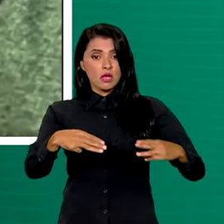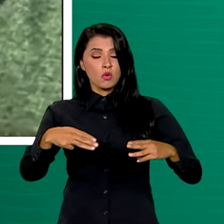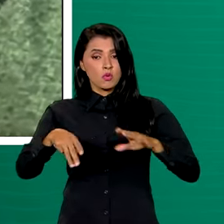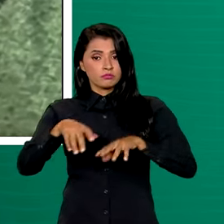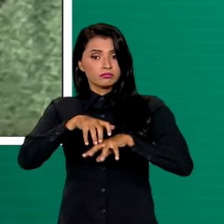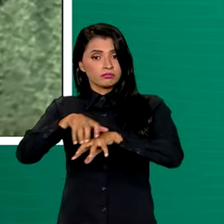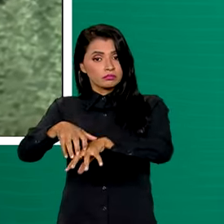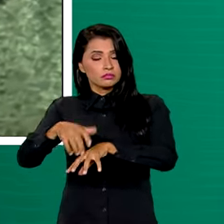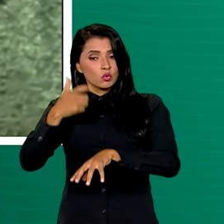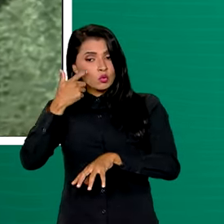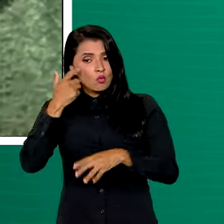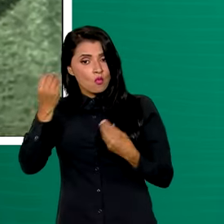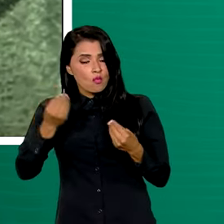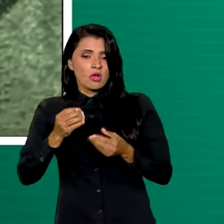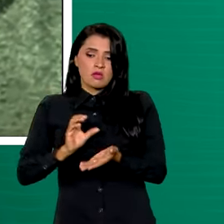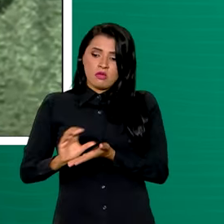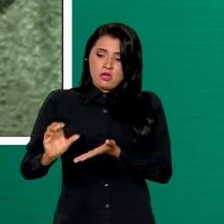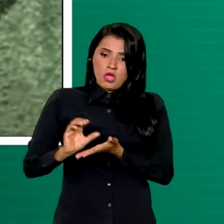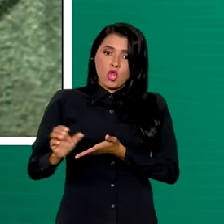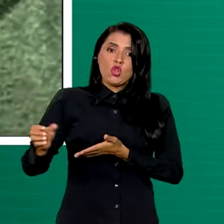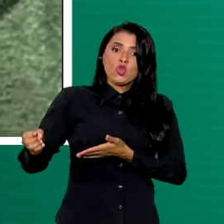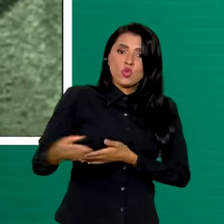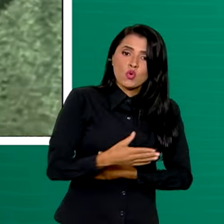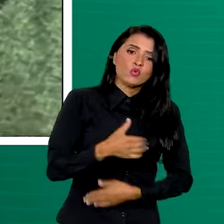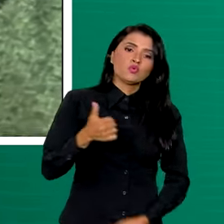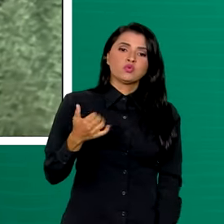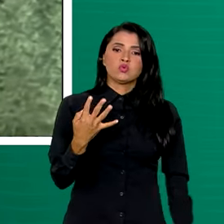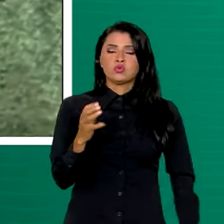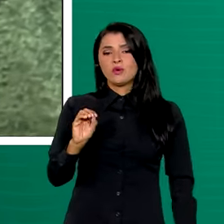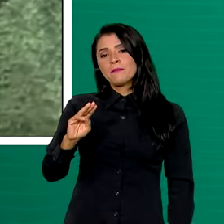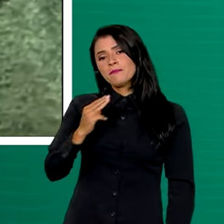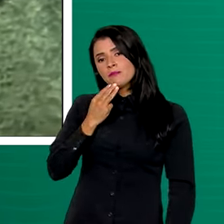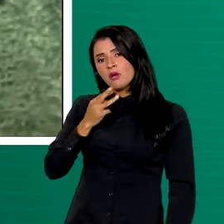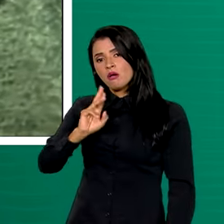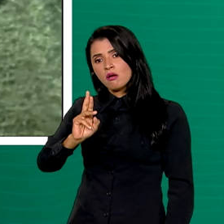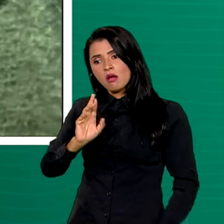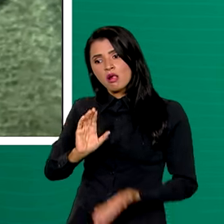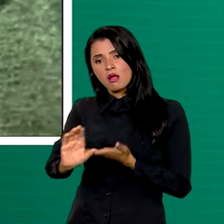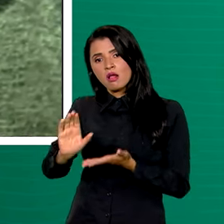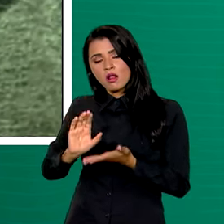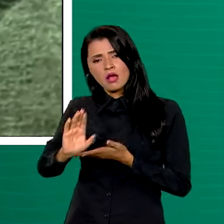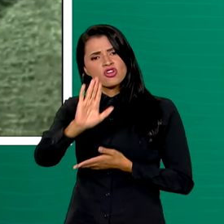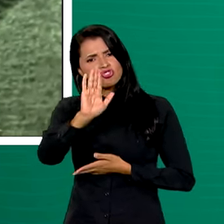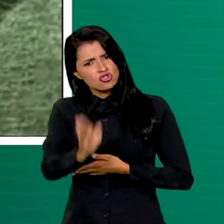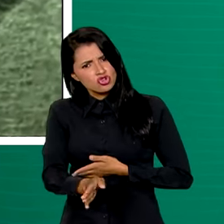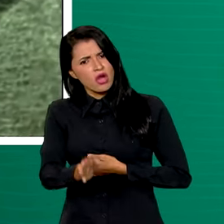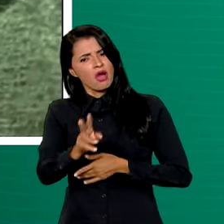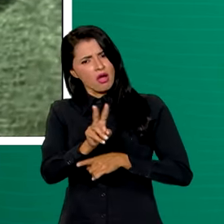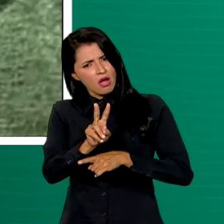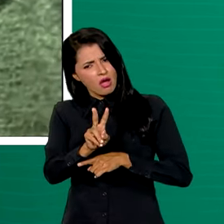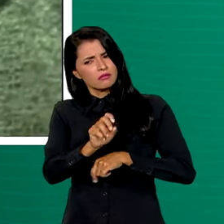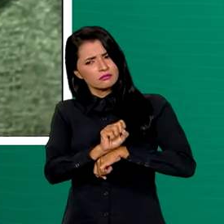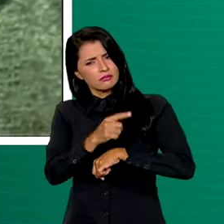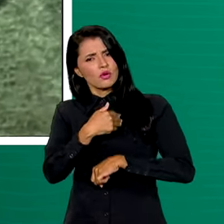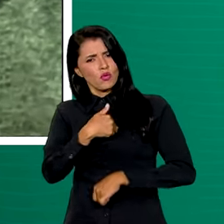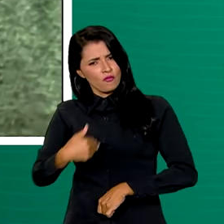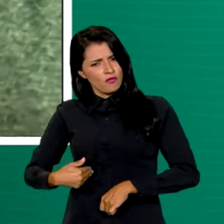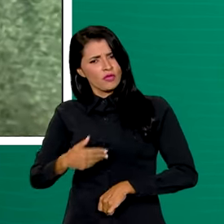significar um investimento novo de 140 milhões de reais que já estão reservados pelo governo do presidente Lula.